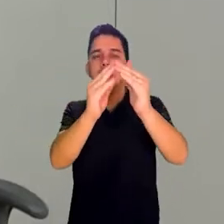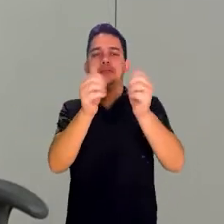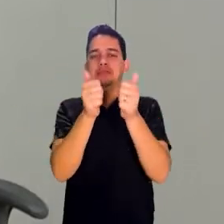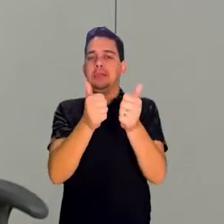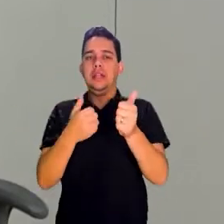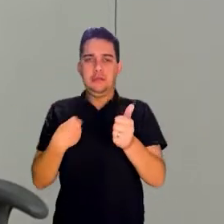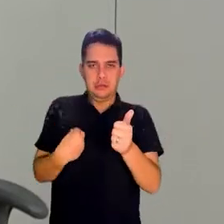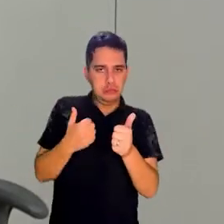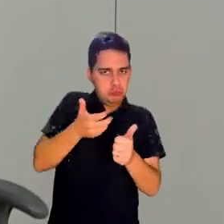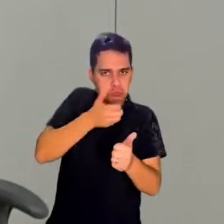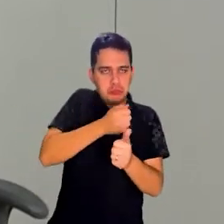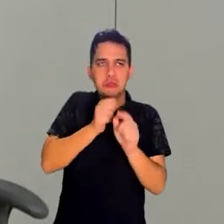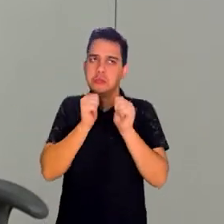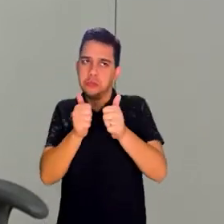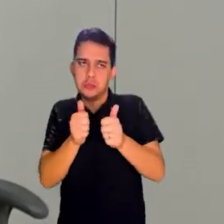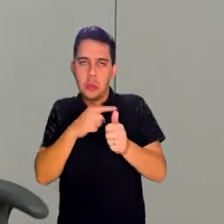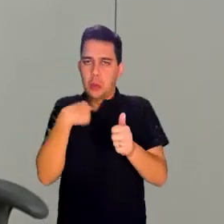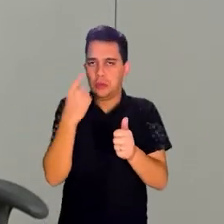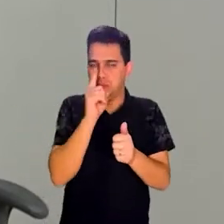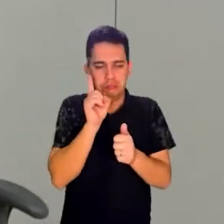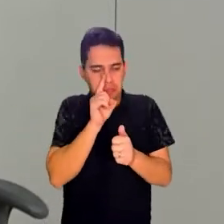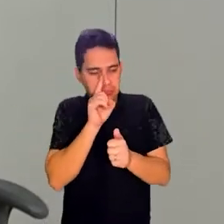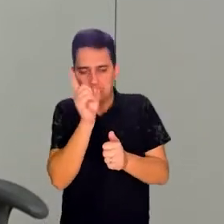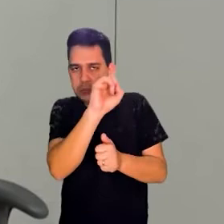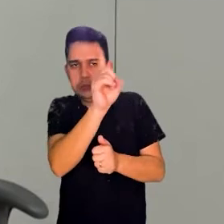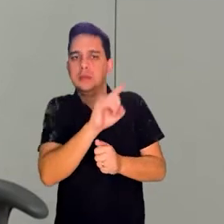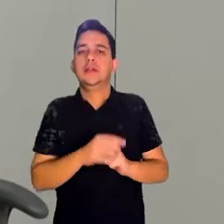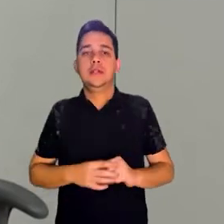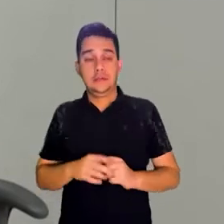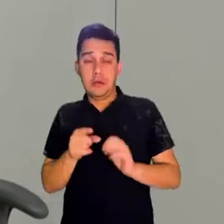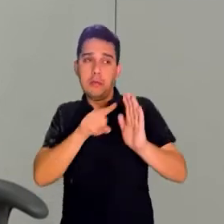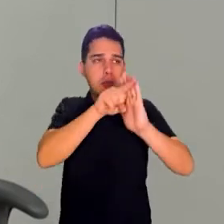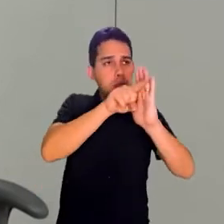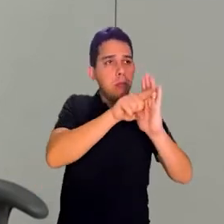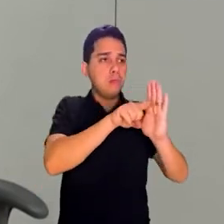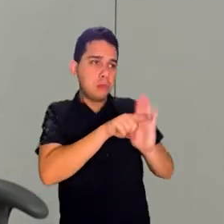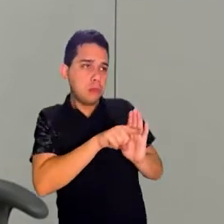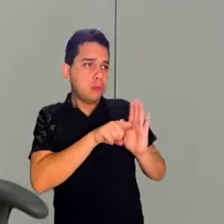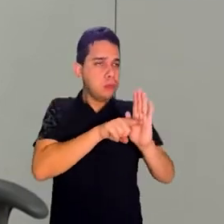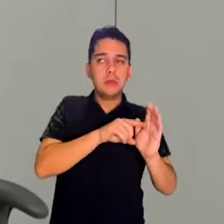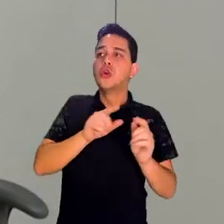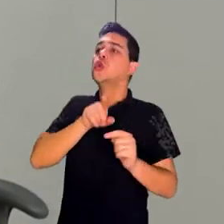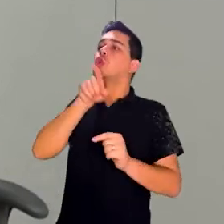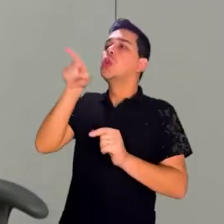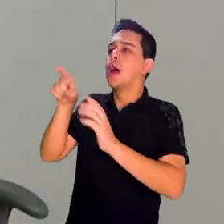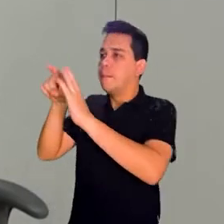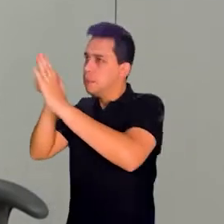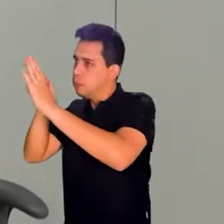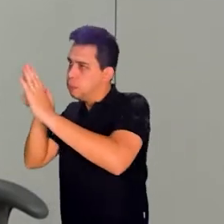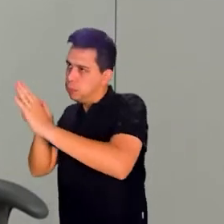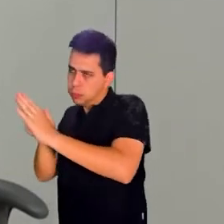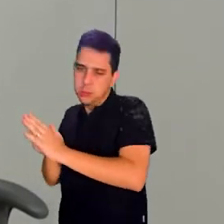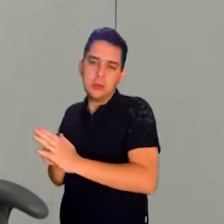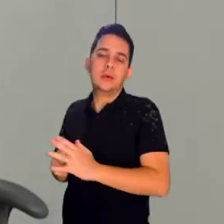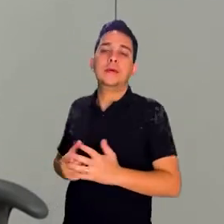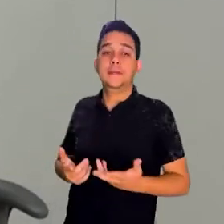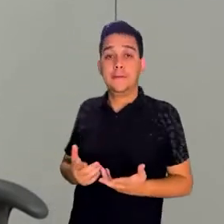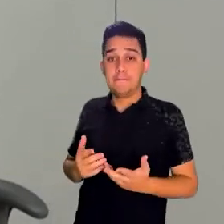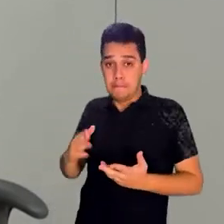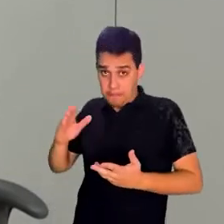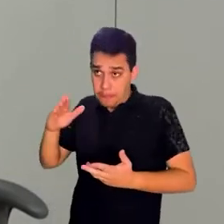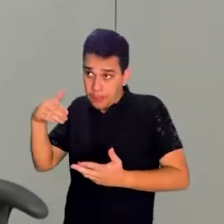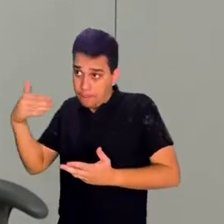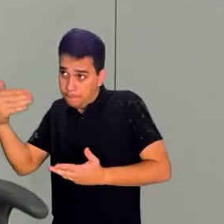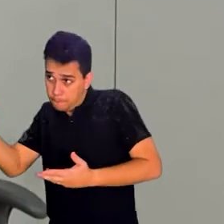condição de segurança, né? Então, esses polígonos já estão começando a ser revistos e a partir disso